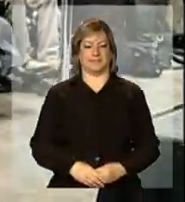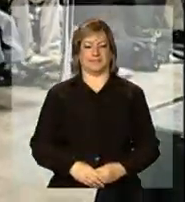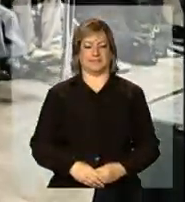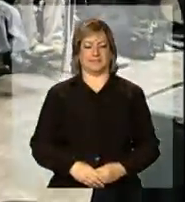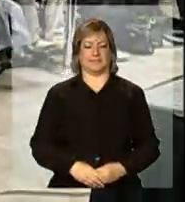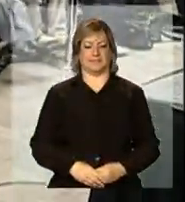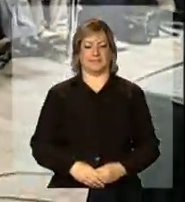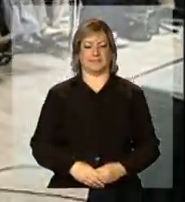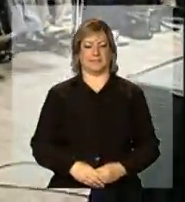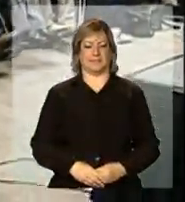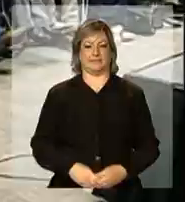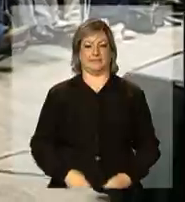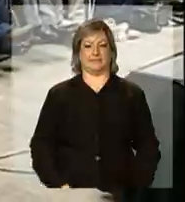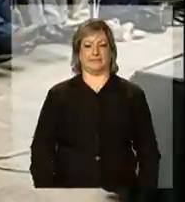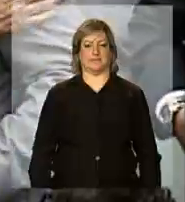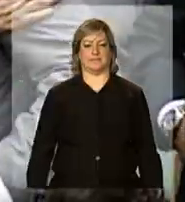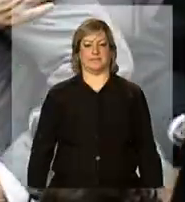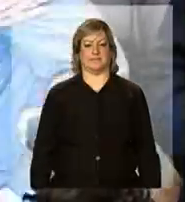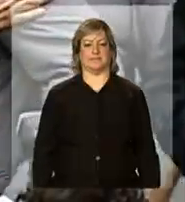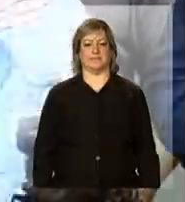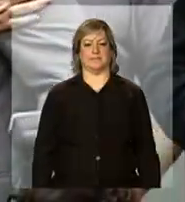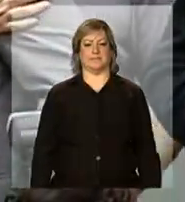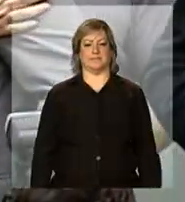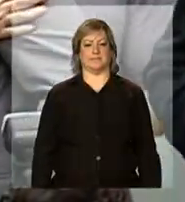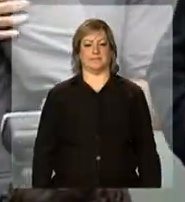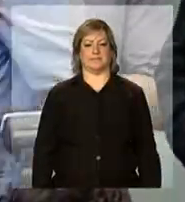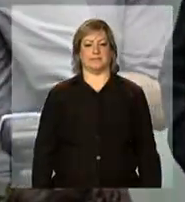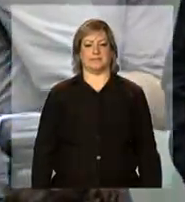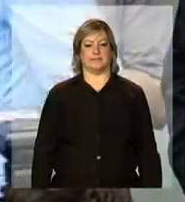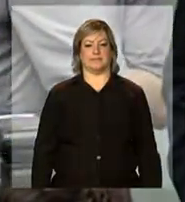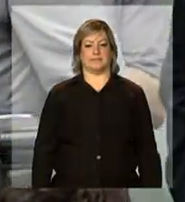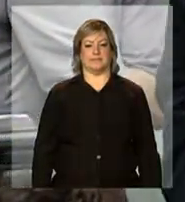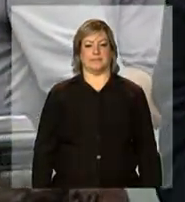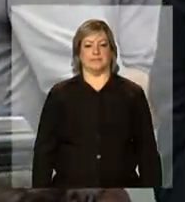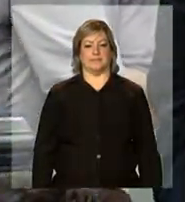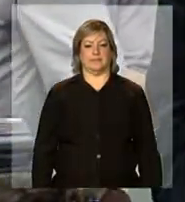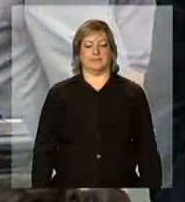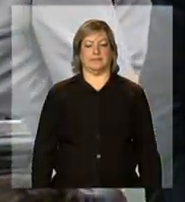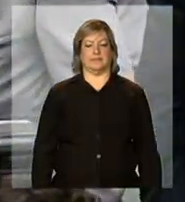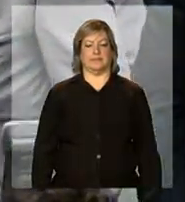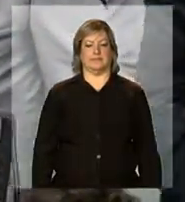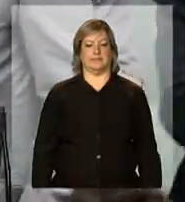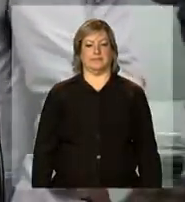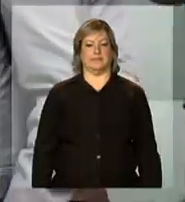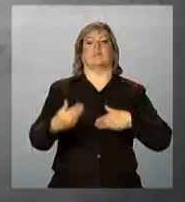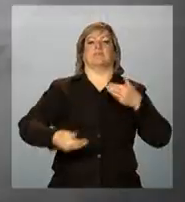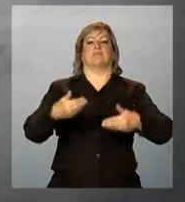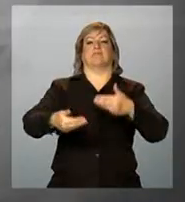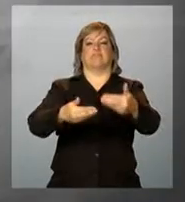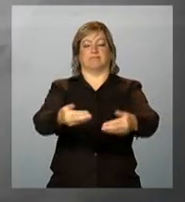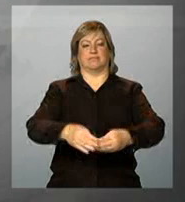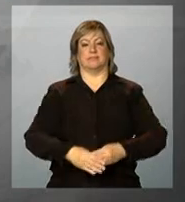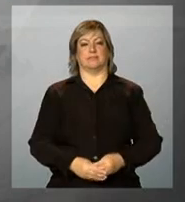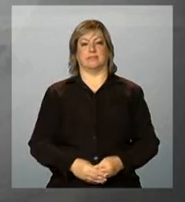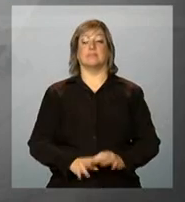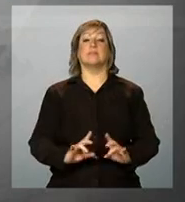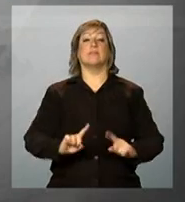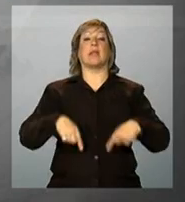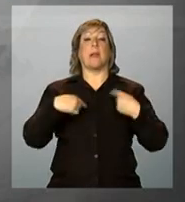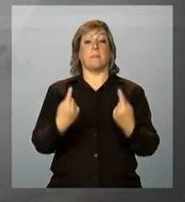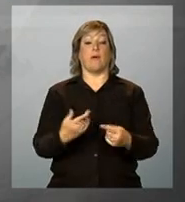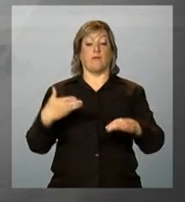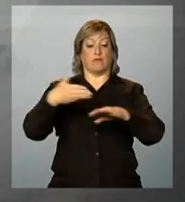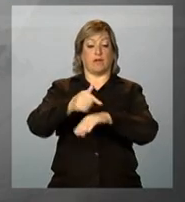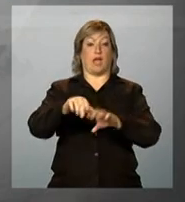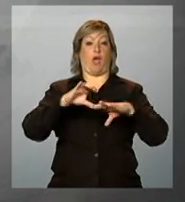Parabéns, presidente. Muito obrigado. Muito obrigado. Muito obrigado. E após participar